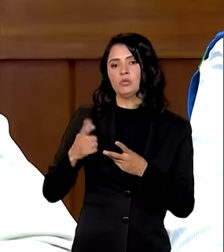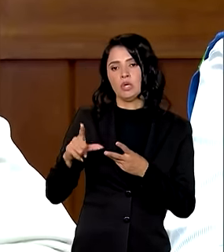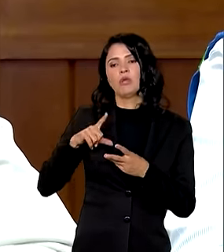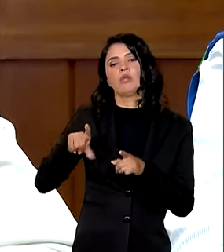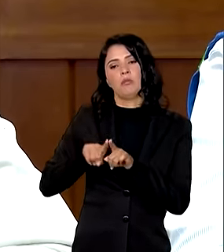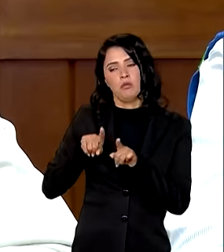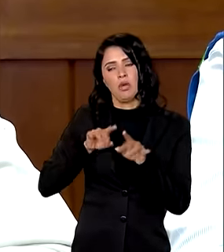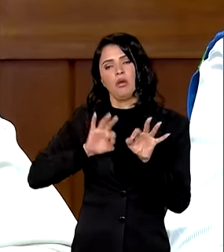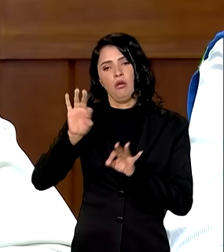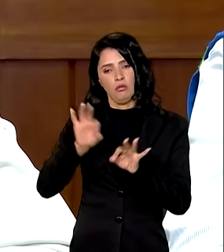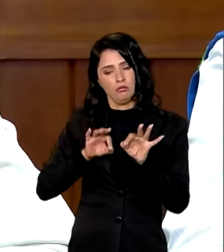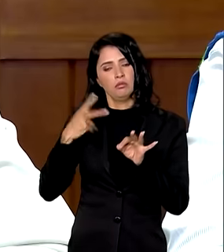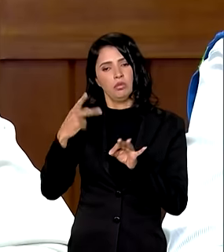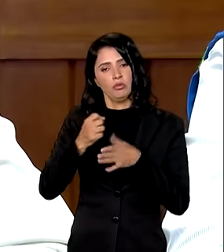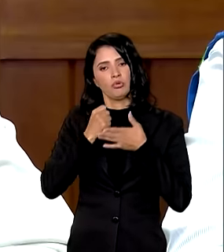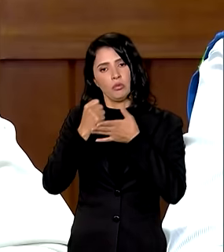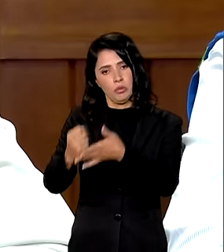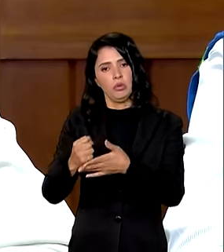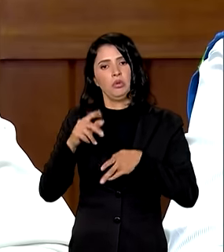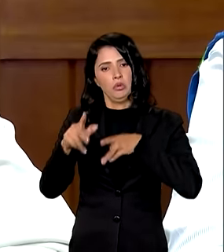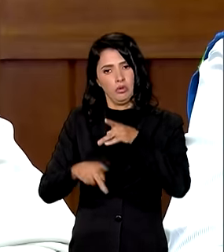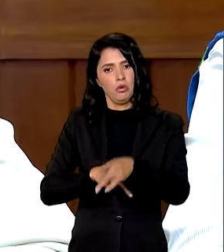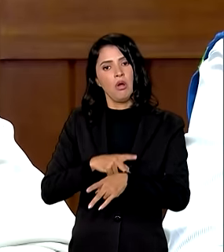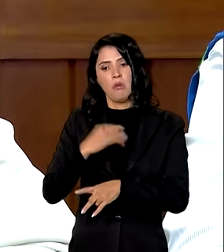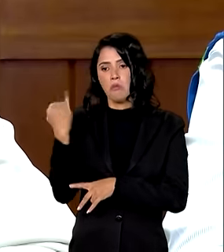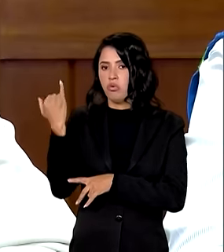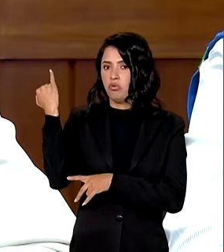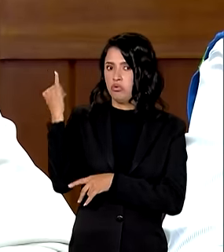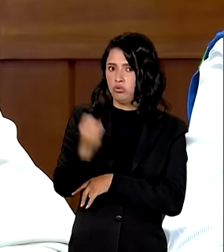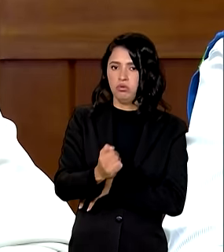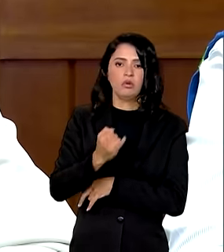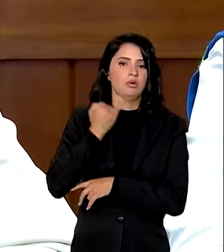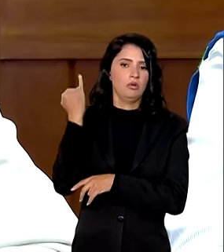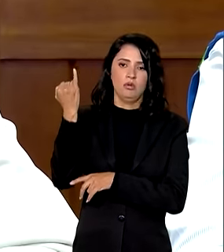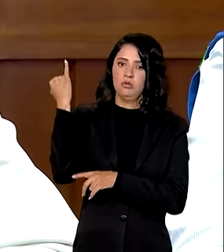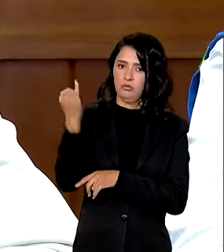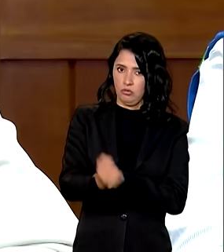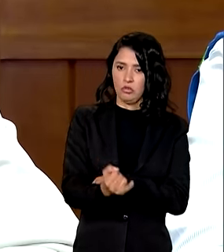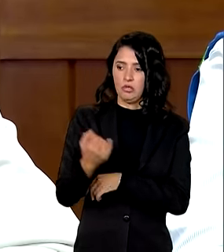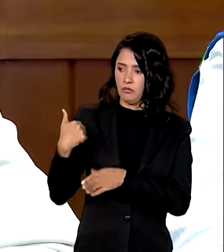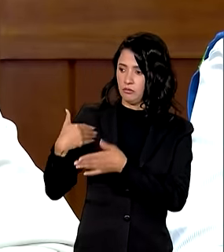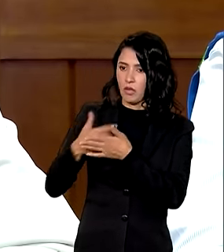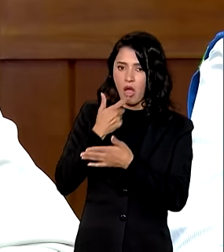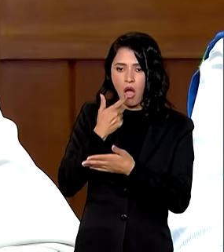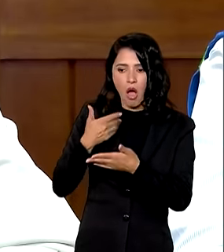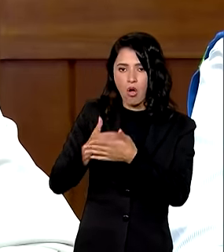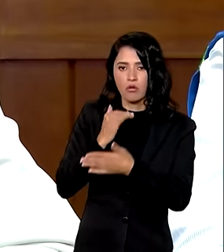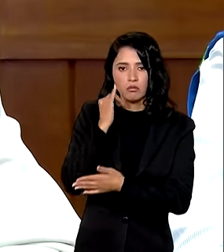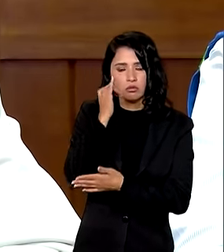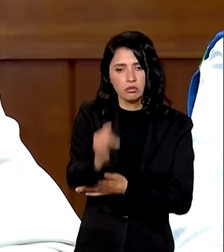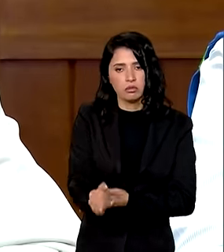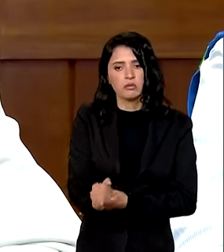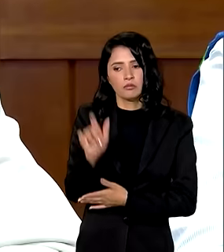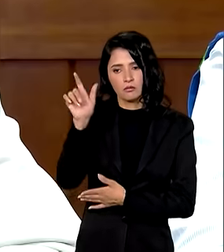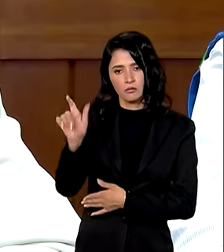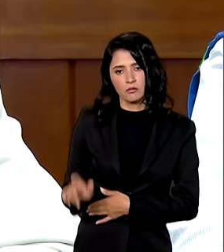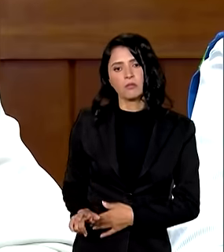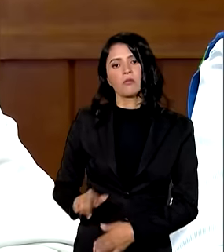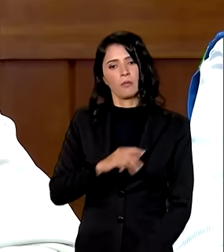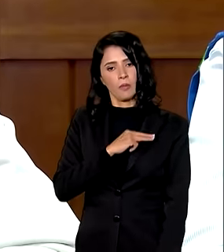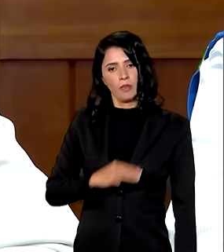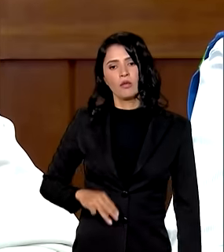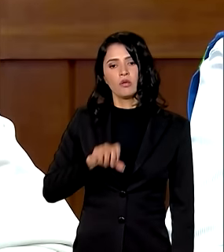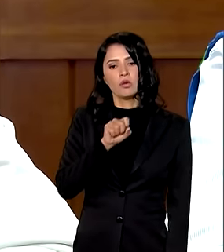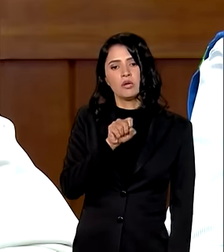plano de apoio à população uma importante notícia de agora há pouco o ministro Silvio Costa